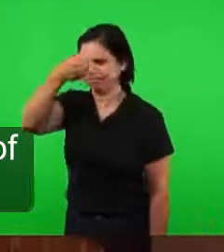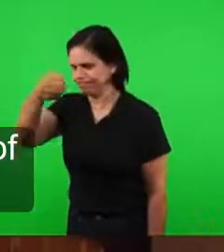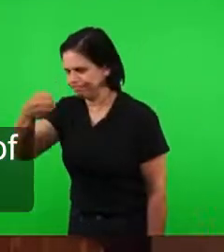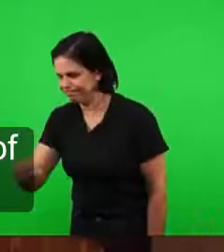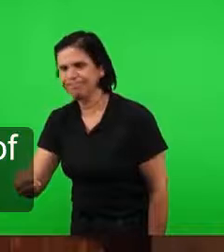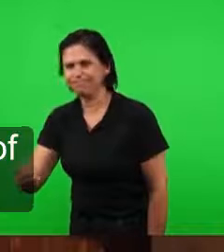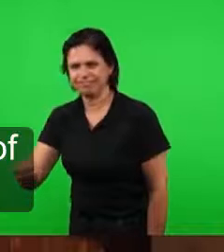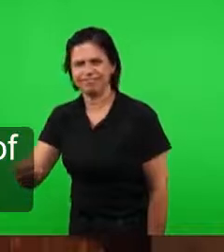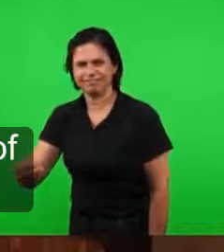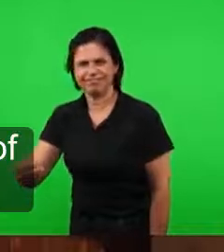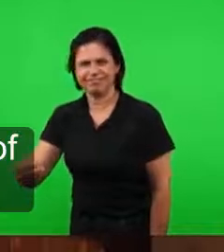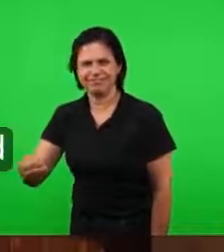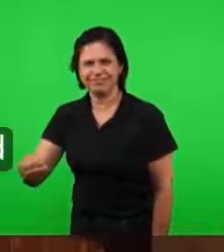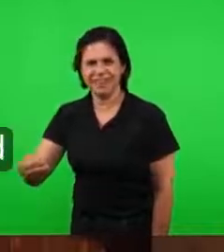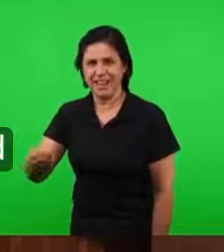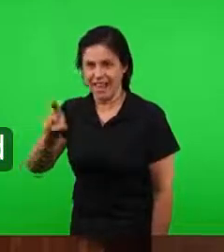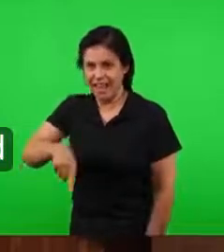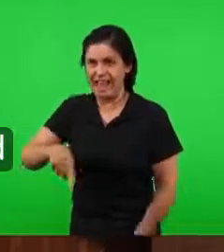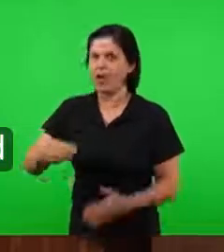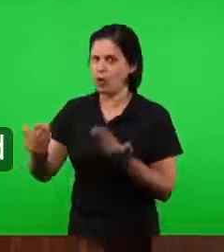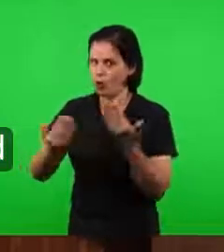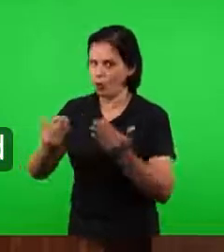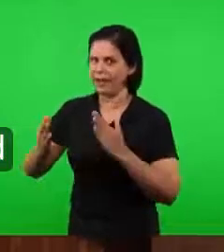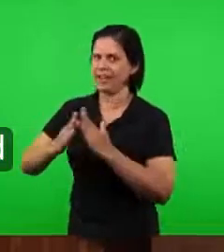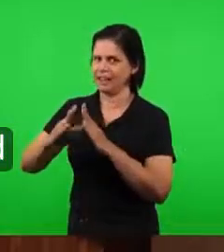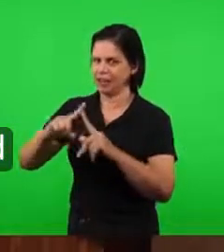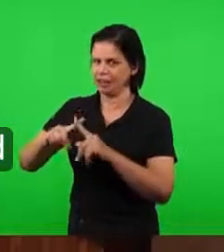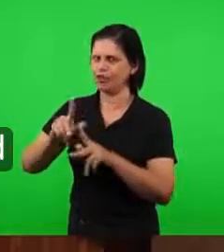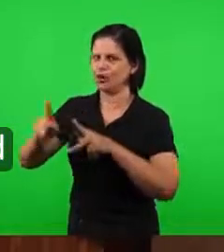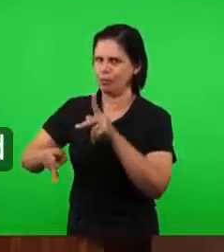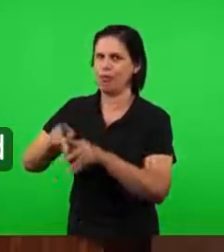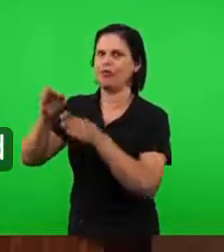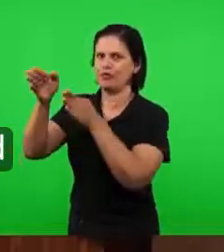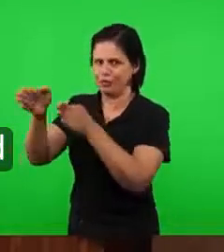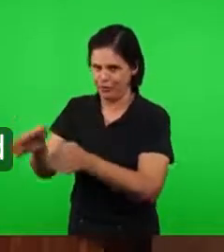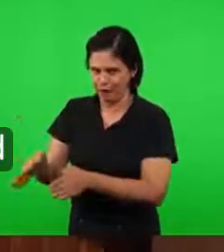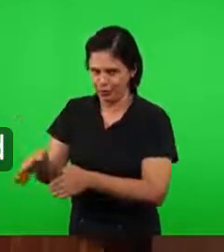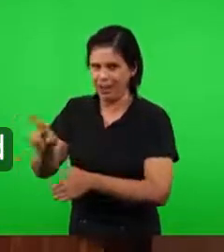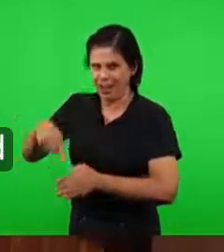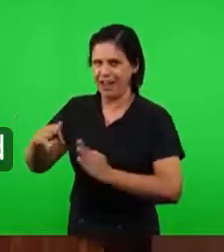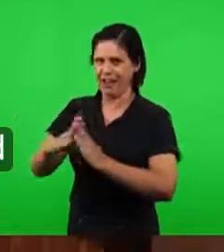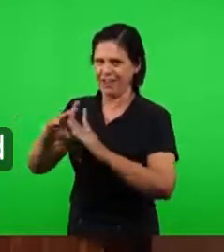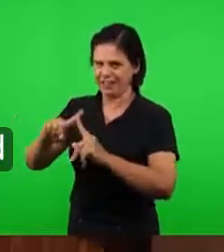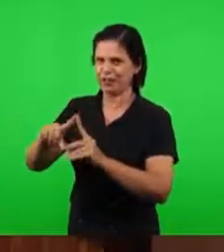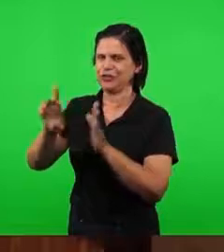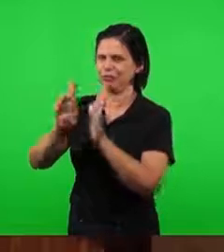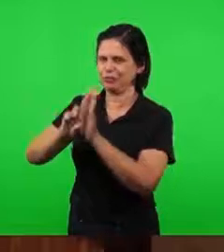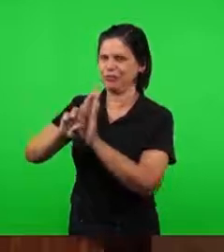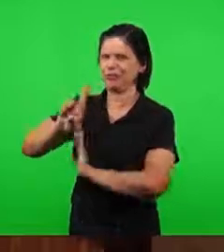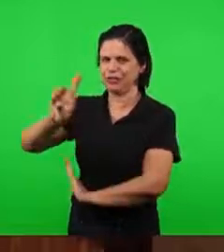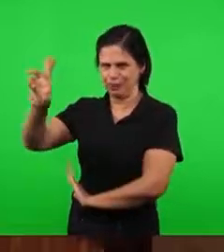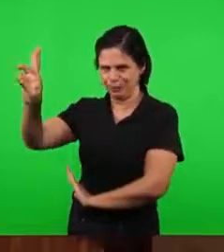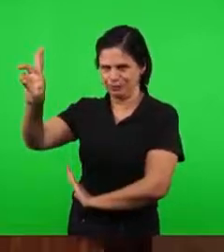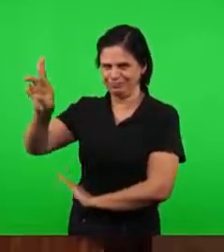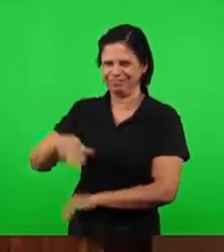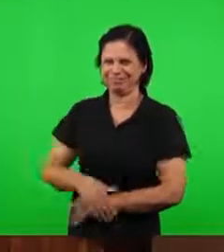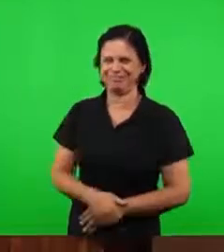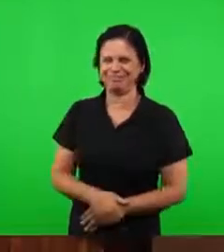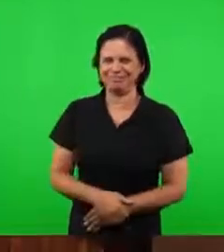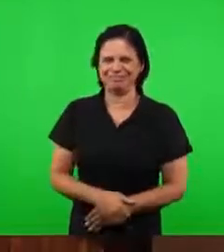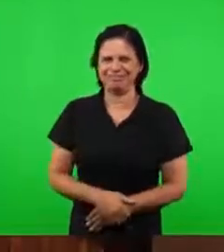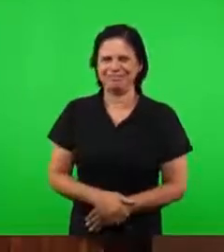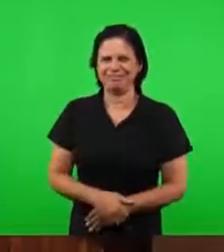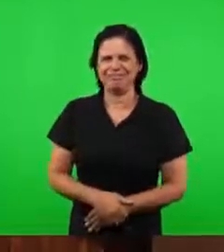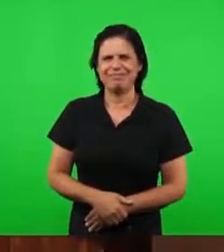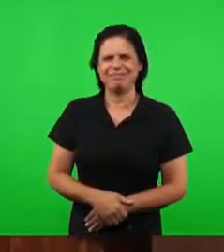para fora do mundo. Então, esta é a igreja do Senhor. Neste período, então, nós vamos encontrar